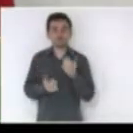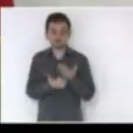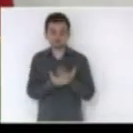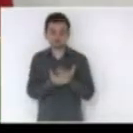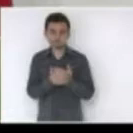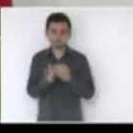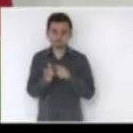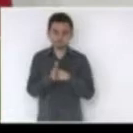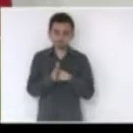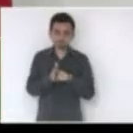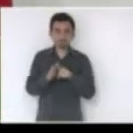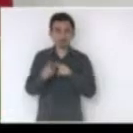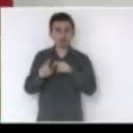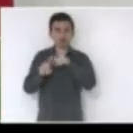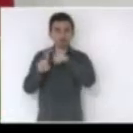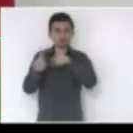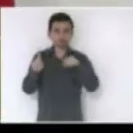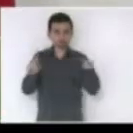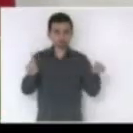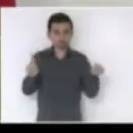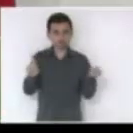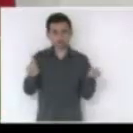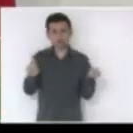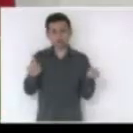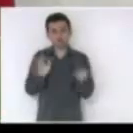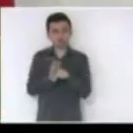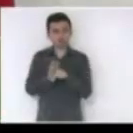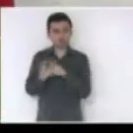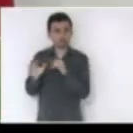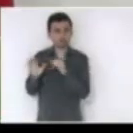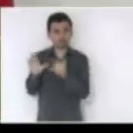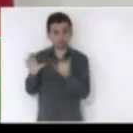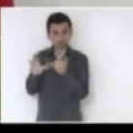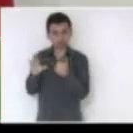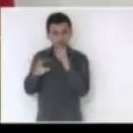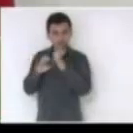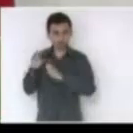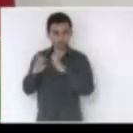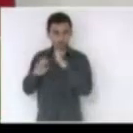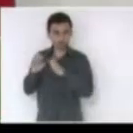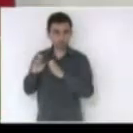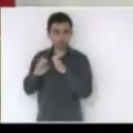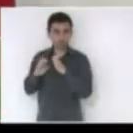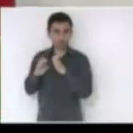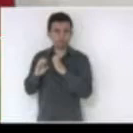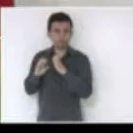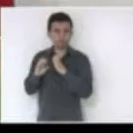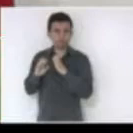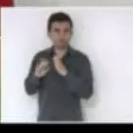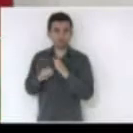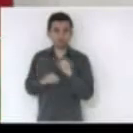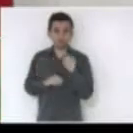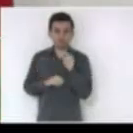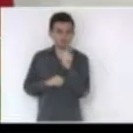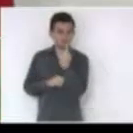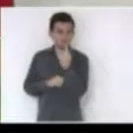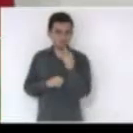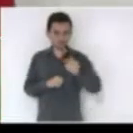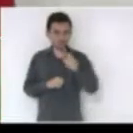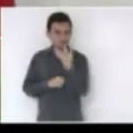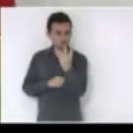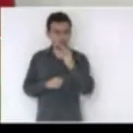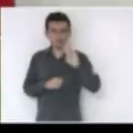pouco os relatórios da Selesc deputado Natalino e esse 1,2